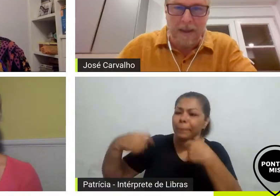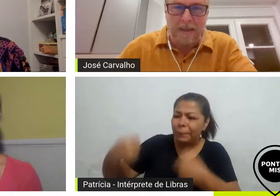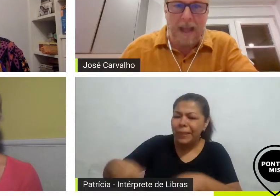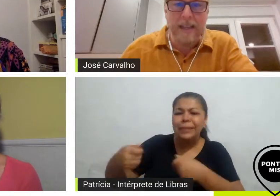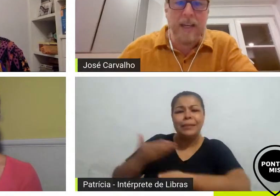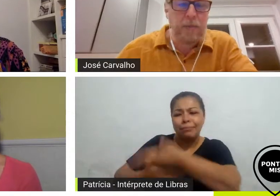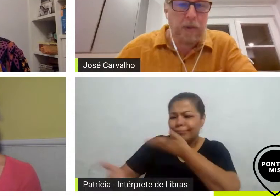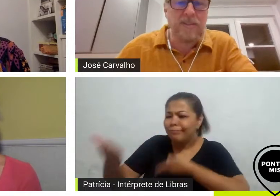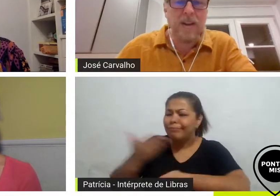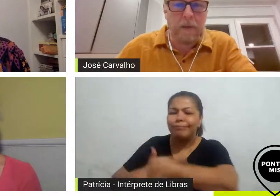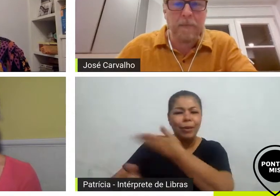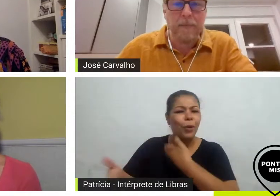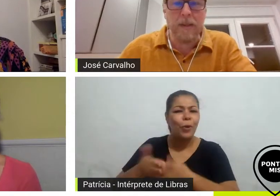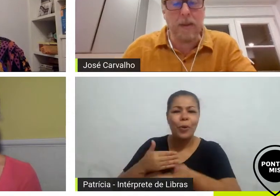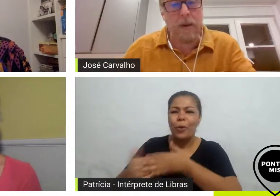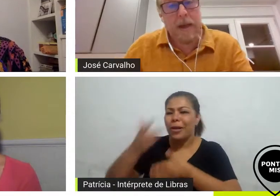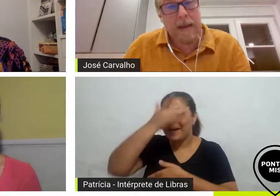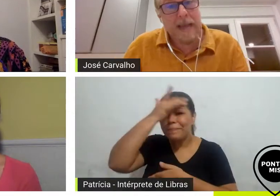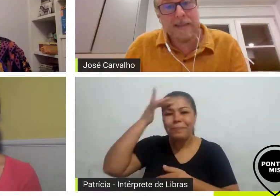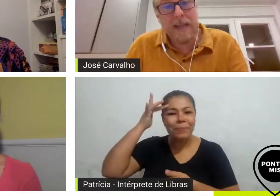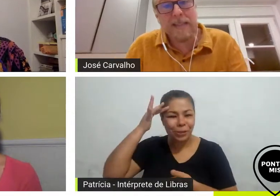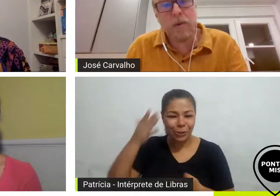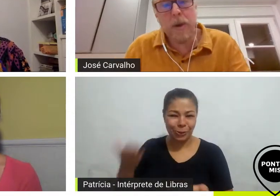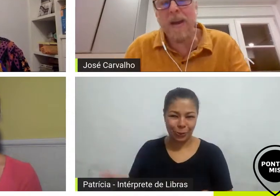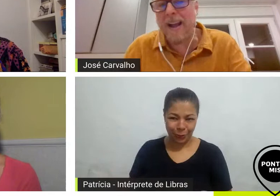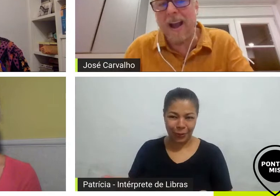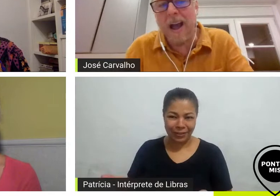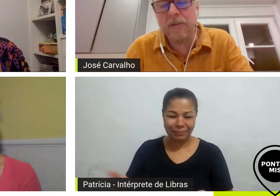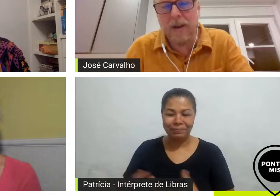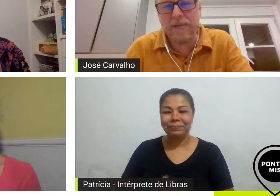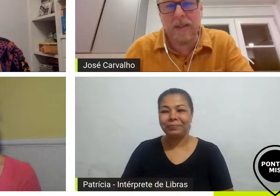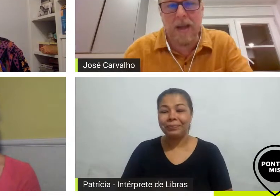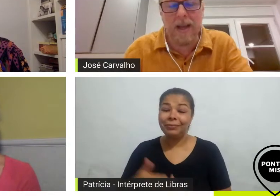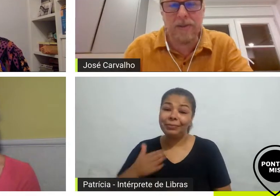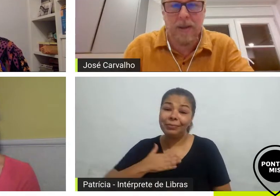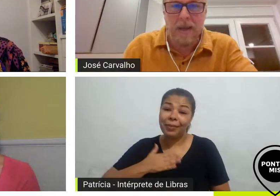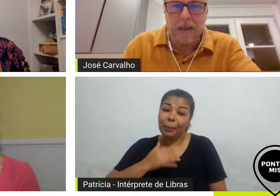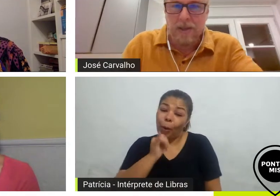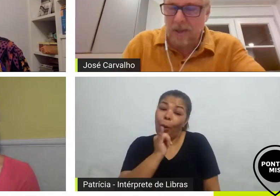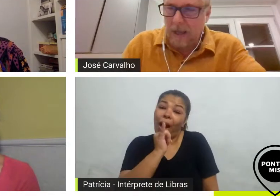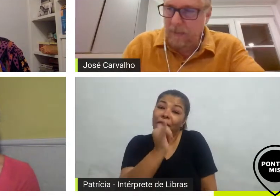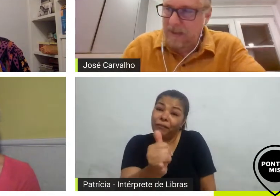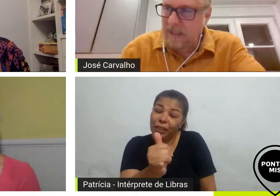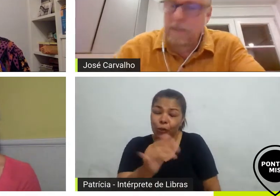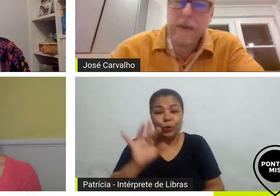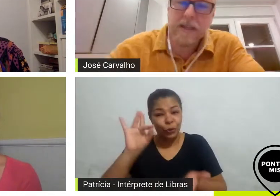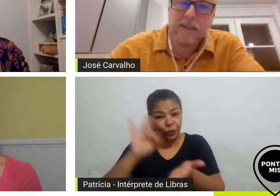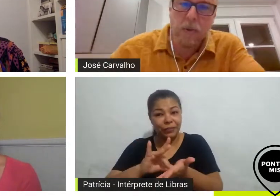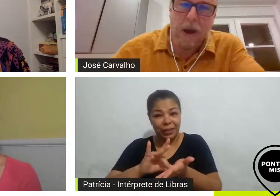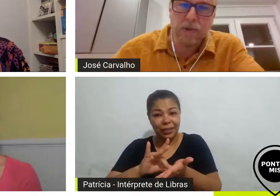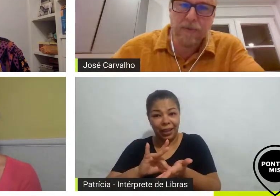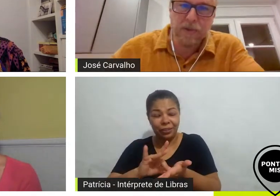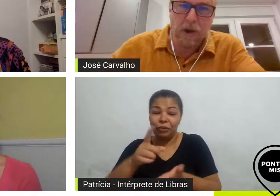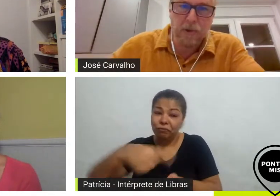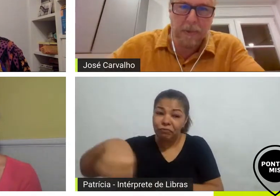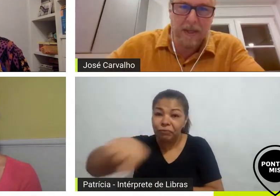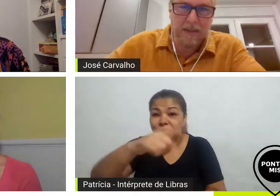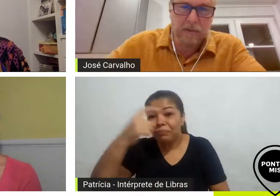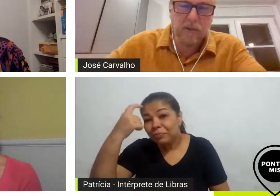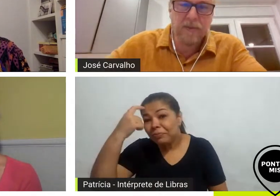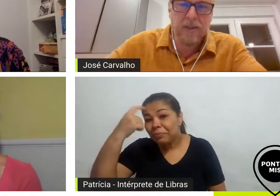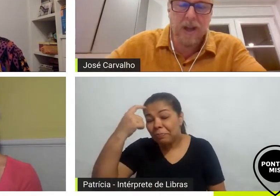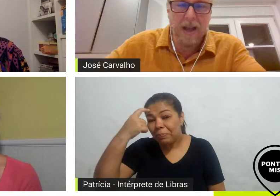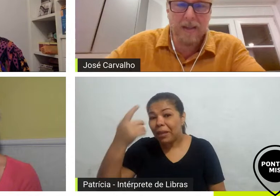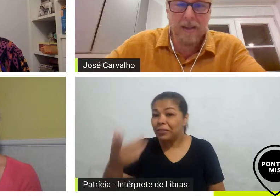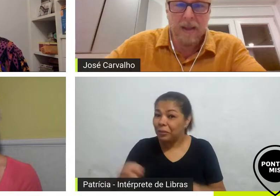da linha de produção então esse é o meu recado na verdade já que vocês pensam o audiovisual de uma